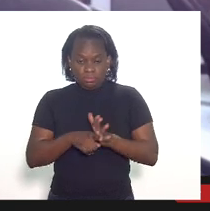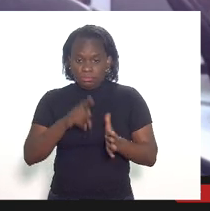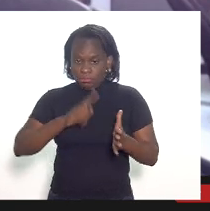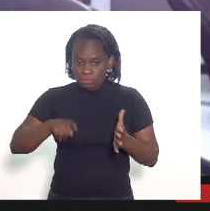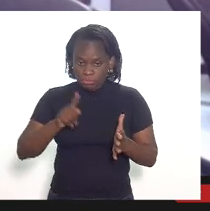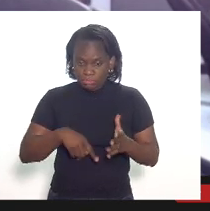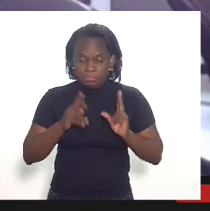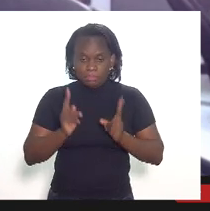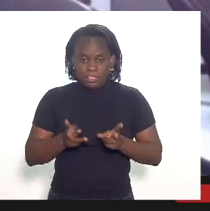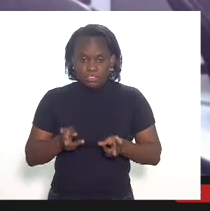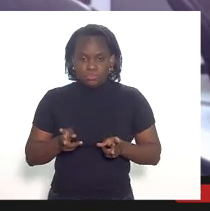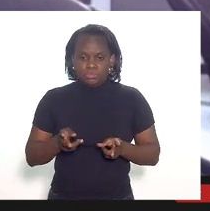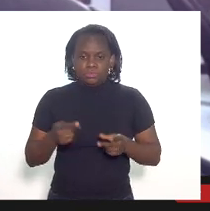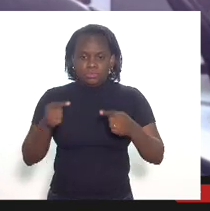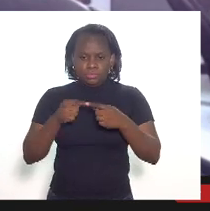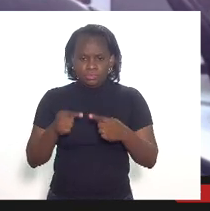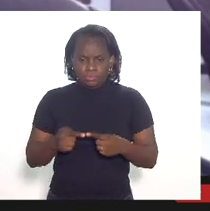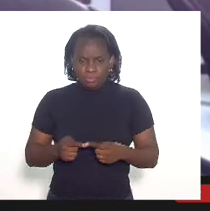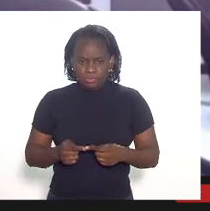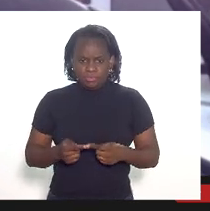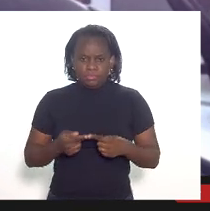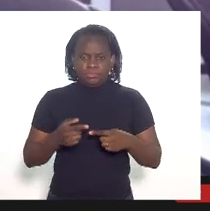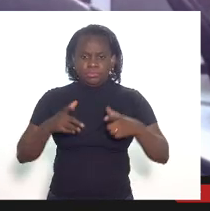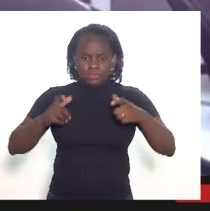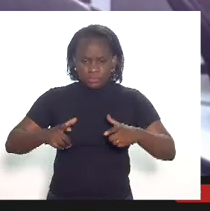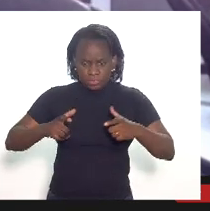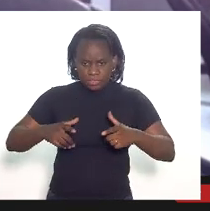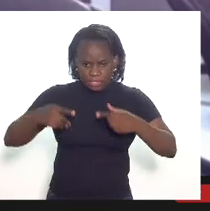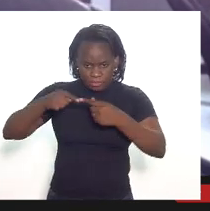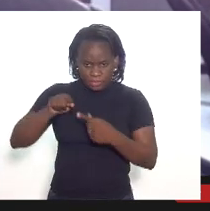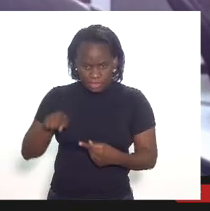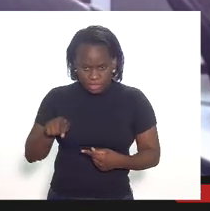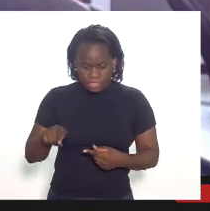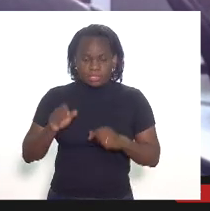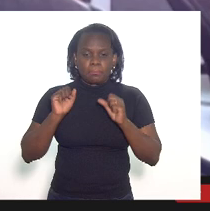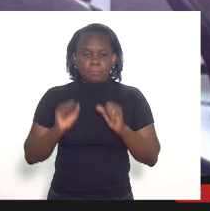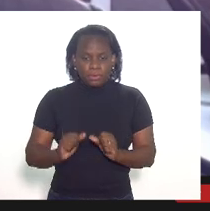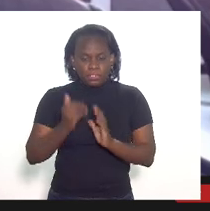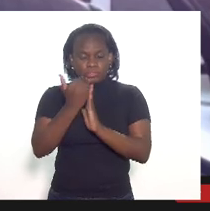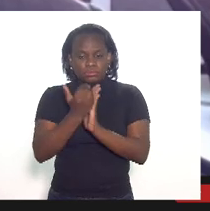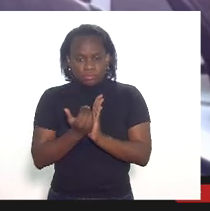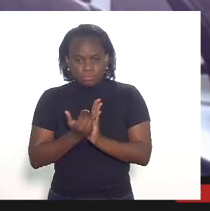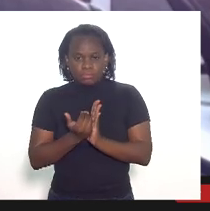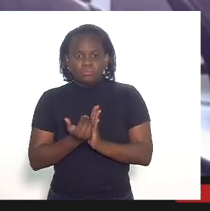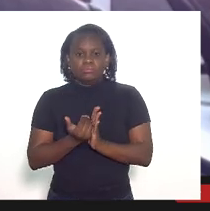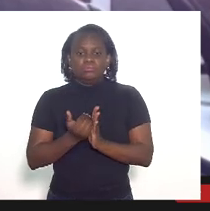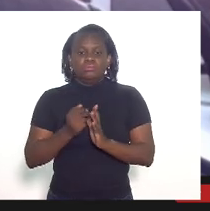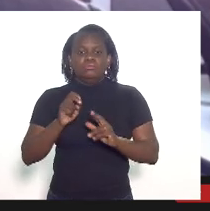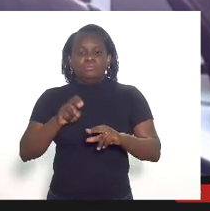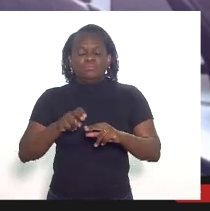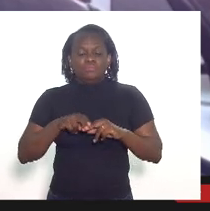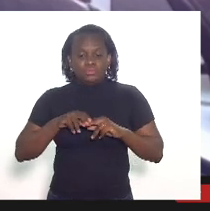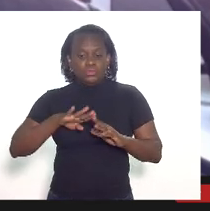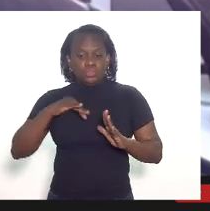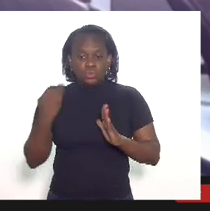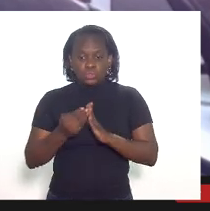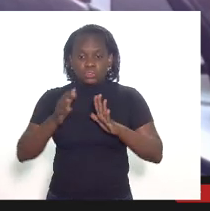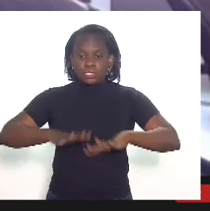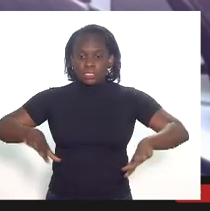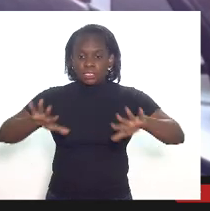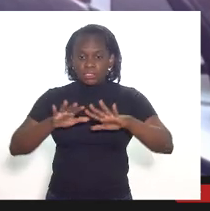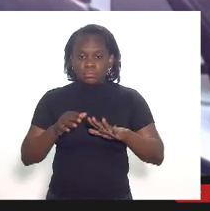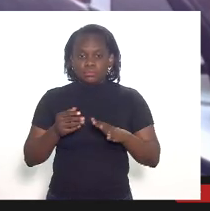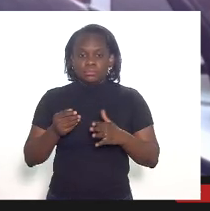mesmo que seja relacionado a um determinado campo ele pode ser deduzido em relação a todos os campos com